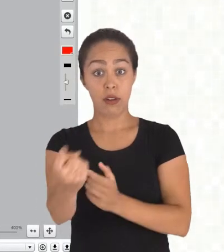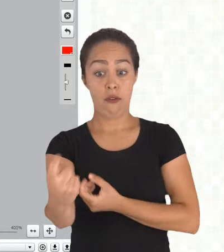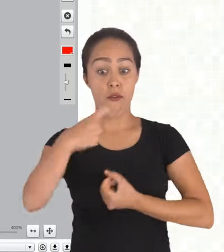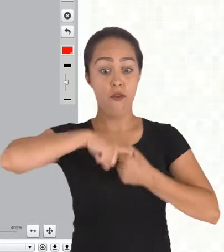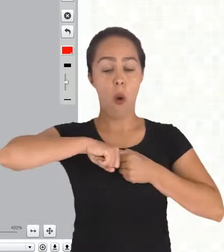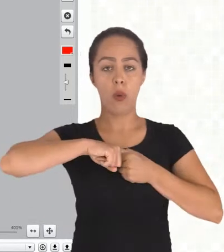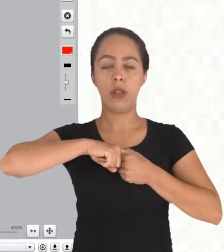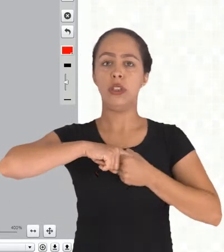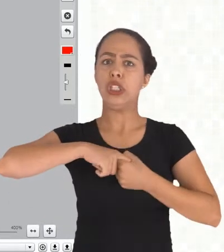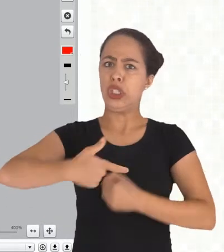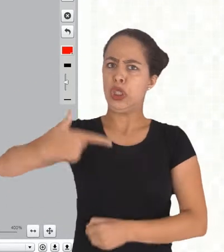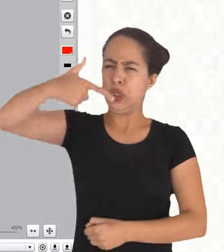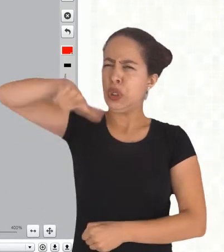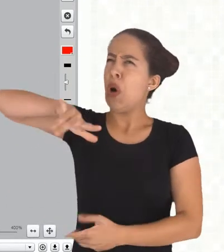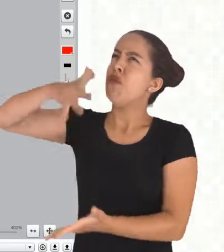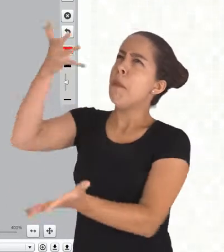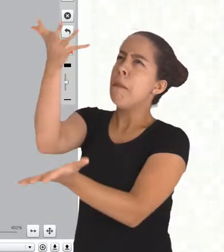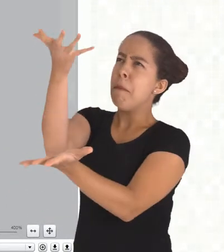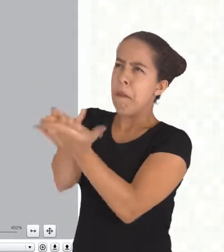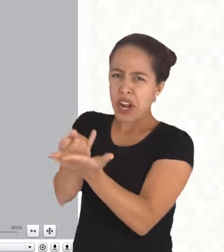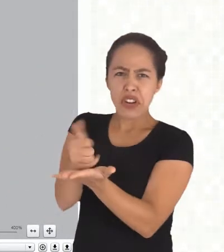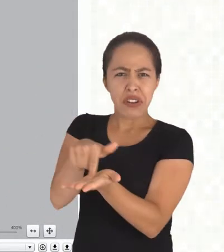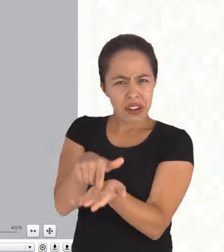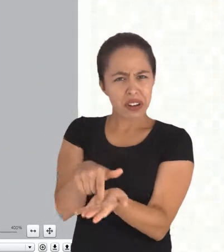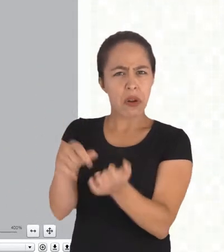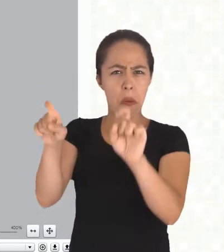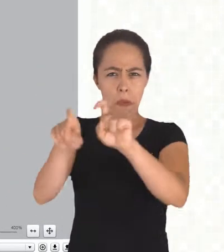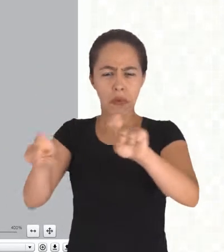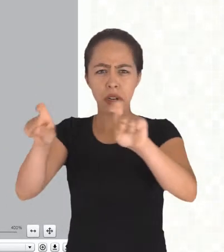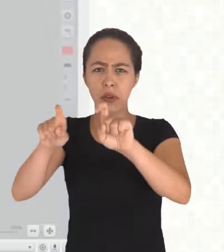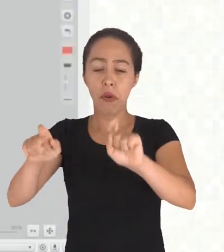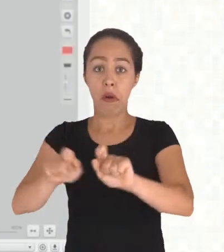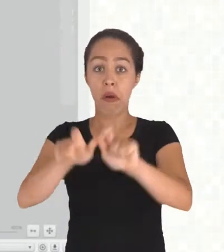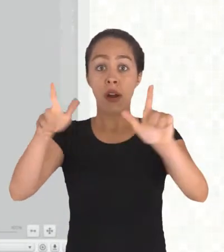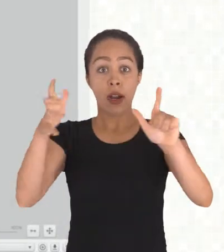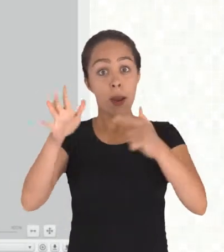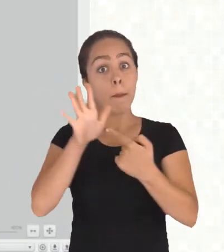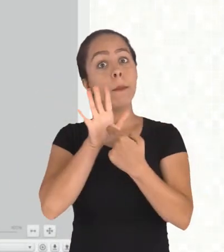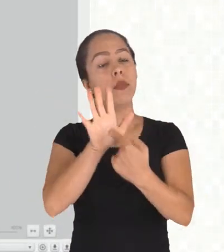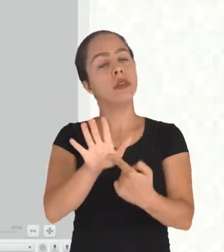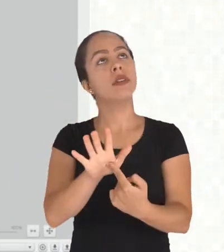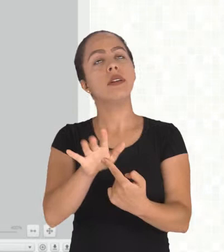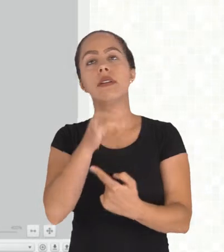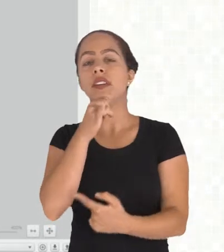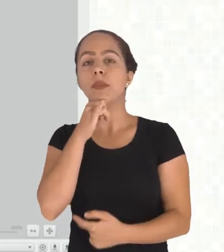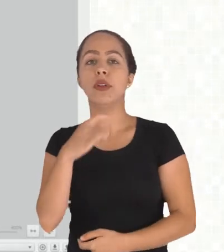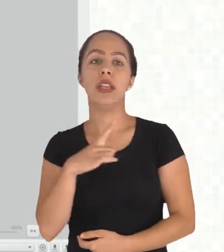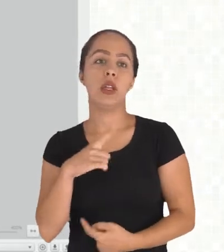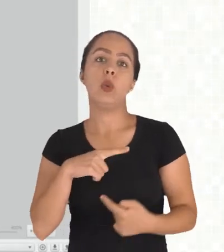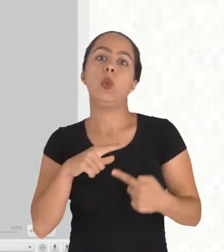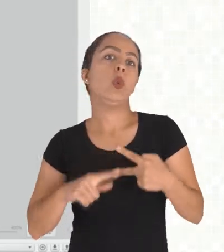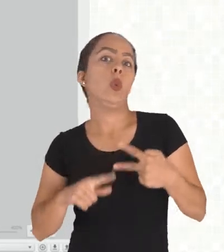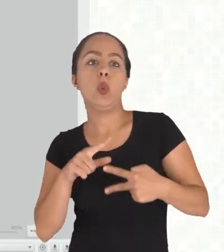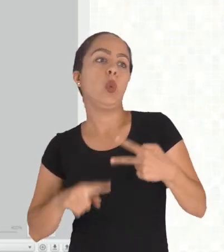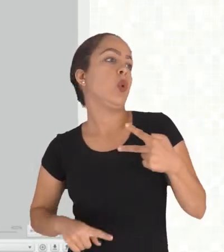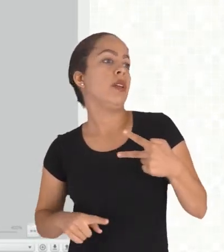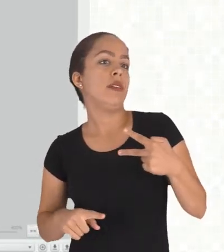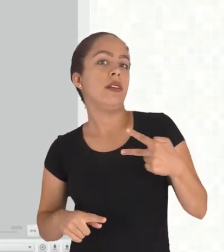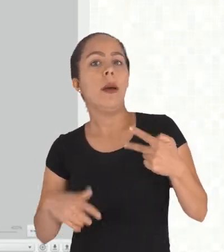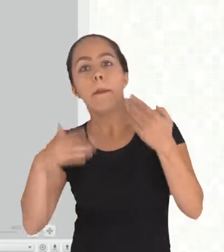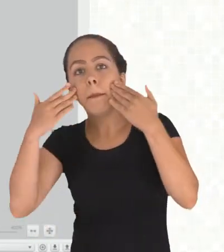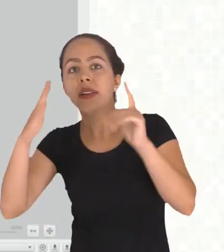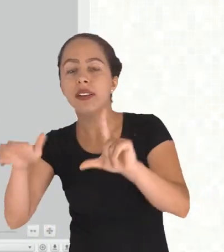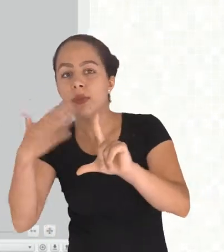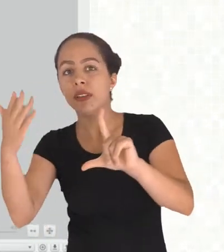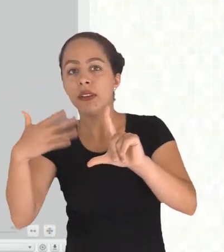automaticamente já mas que eu quero te mostrar que se você voltar na janela de carregar a apresentação você não precisaria subir o arquivo novamente por